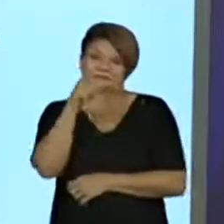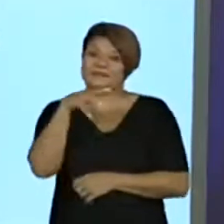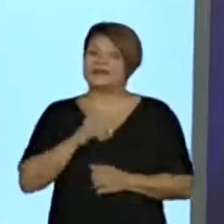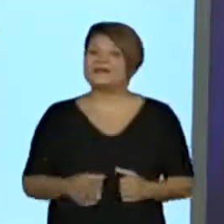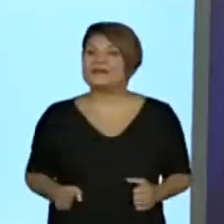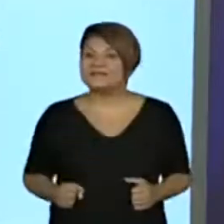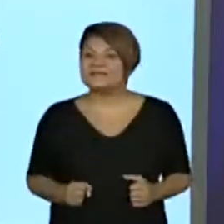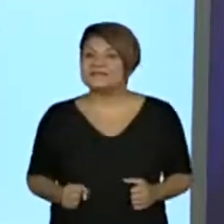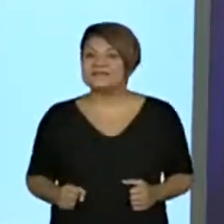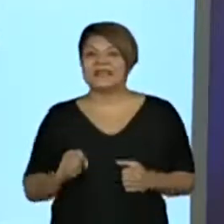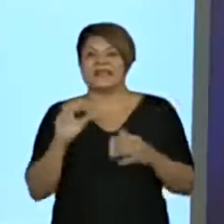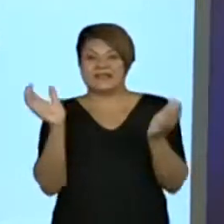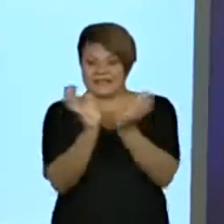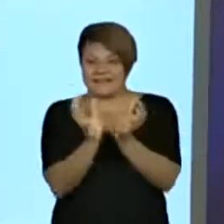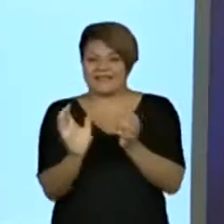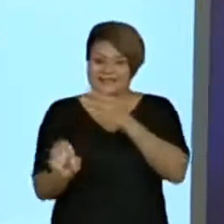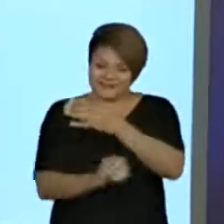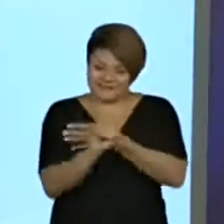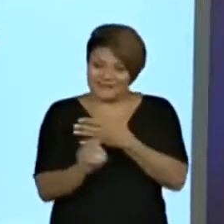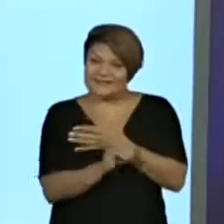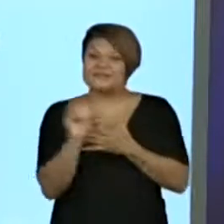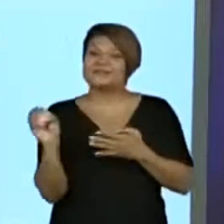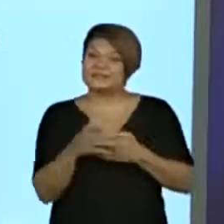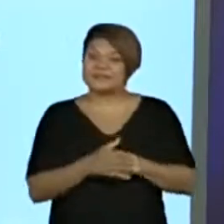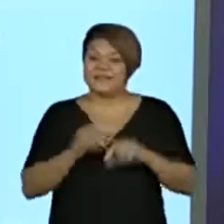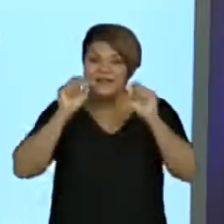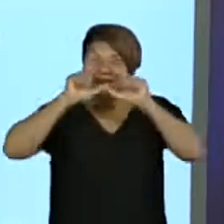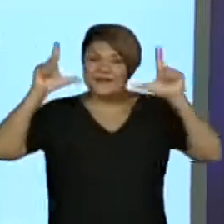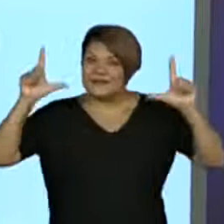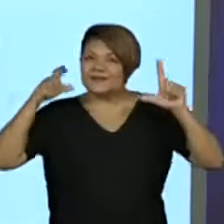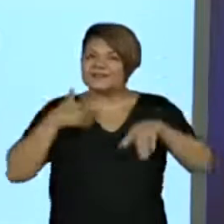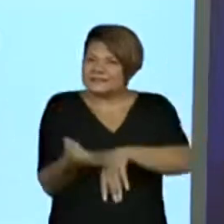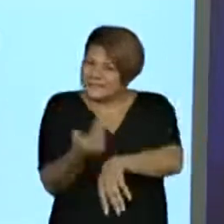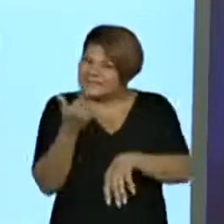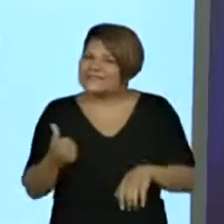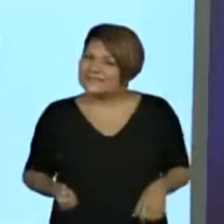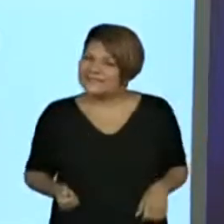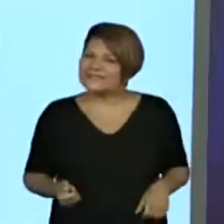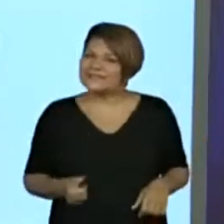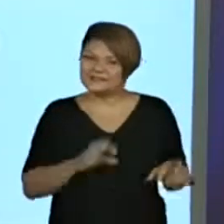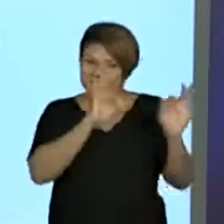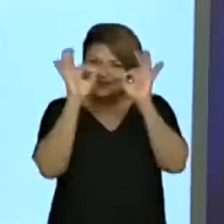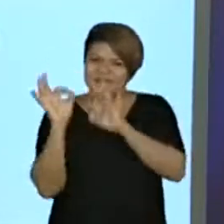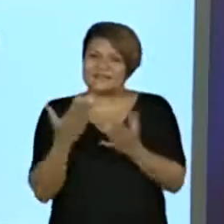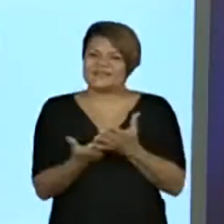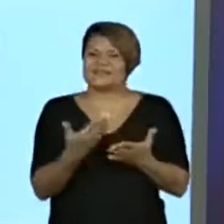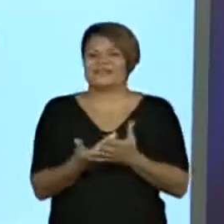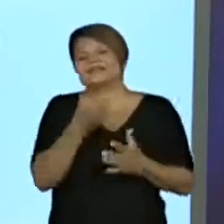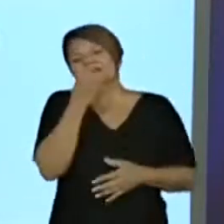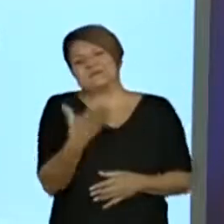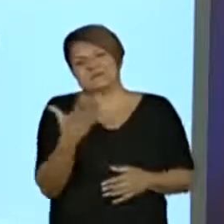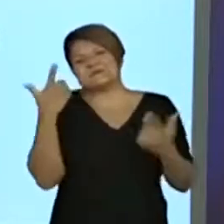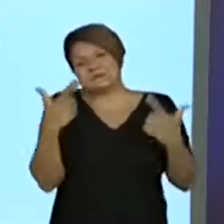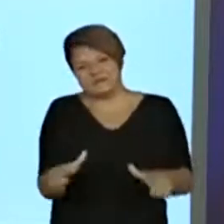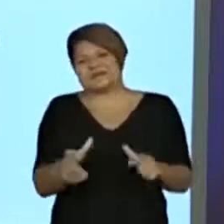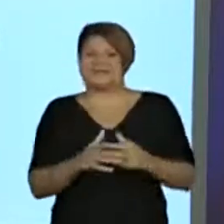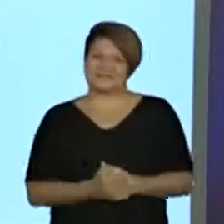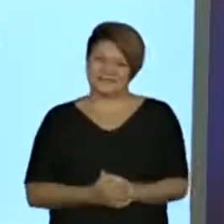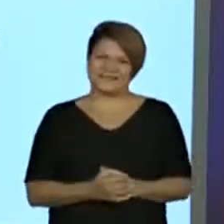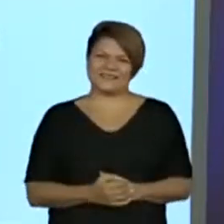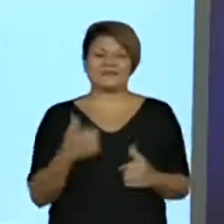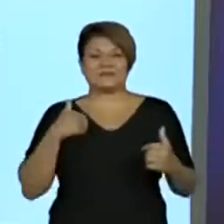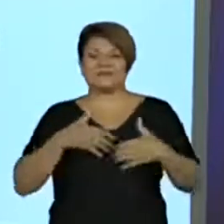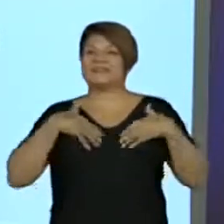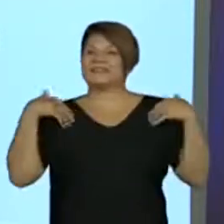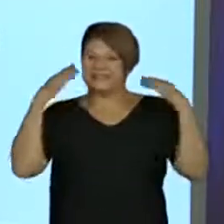Galerinha do Centro de Mídias que acorda cedinho aqui para acompanhar as aulas. Que bom estar com vocês mais uma vez. A gente sempre fica